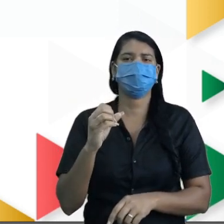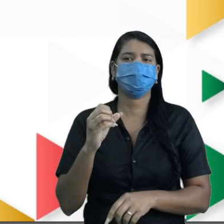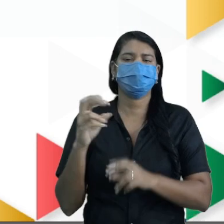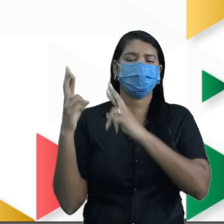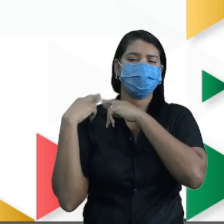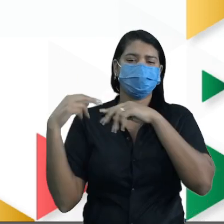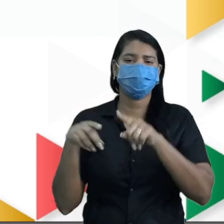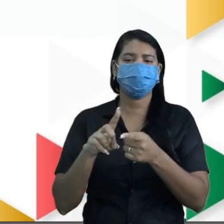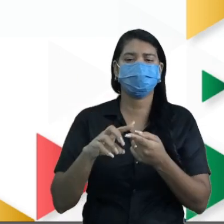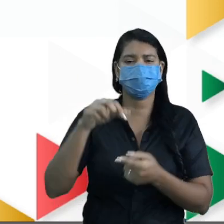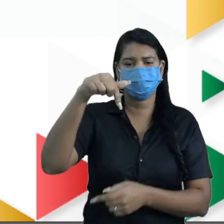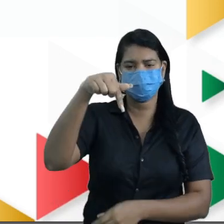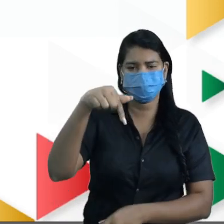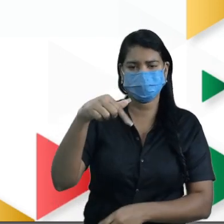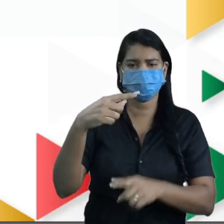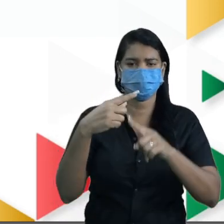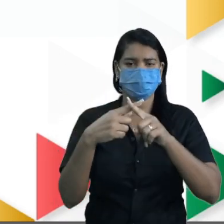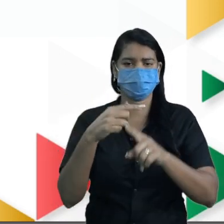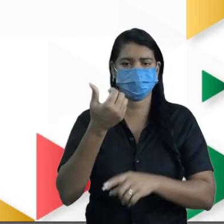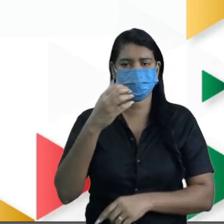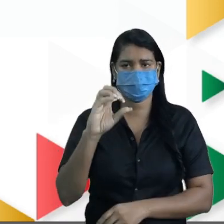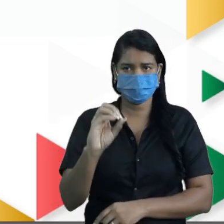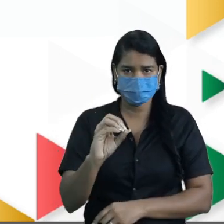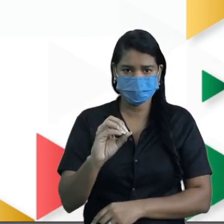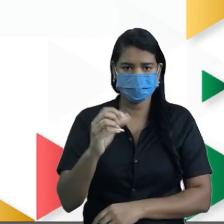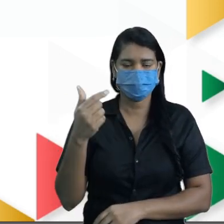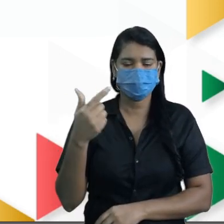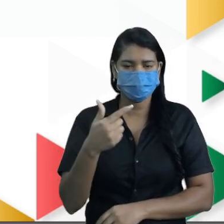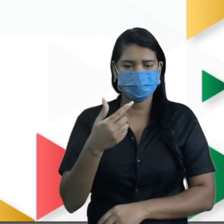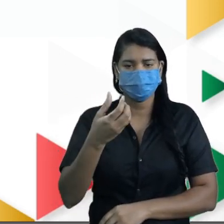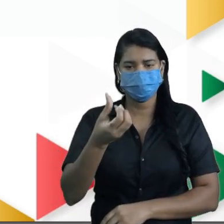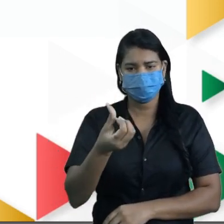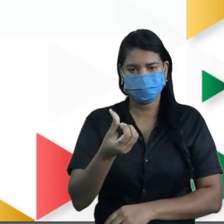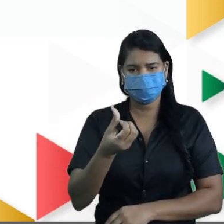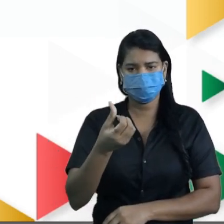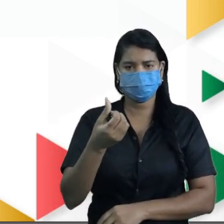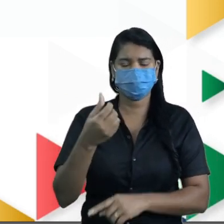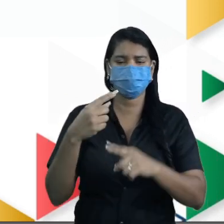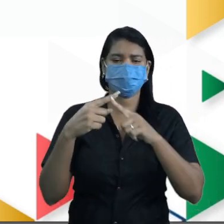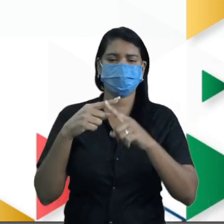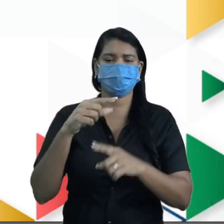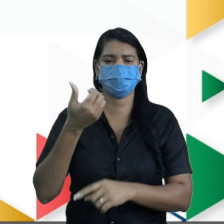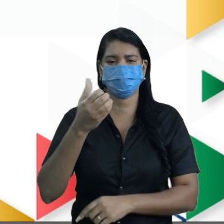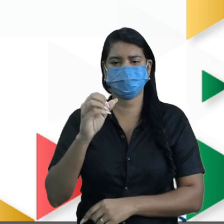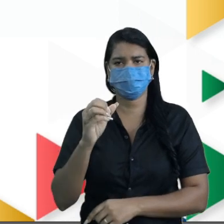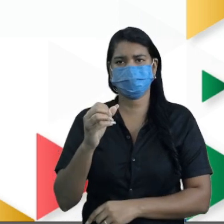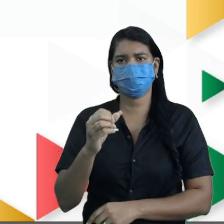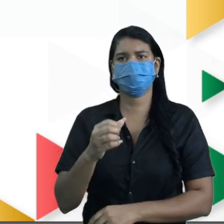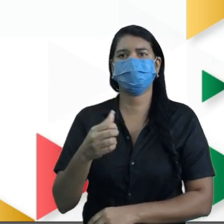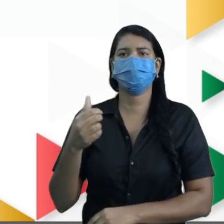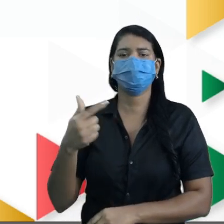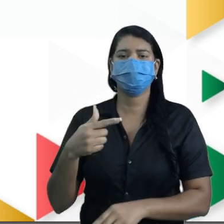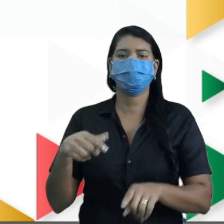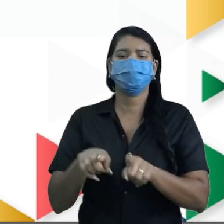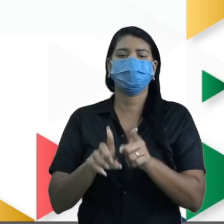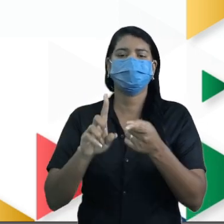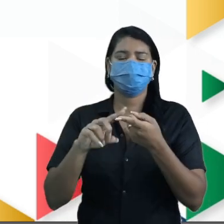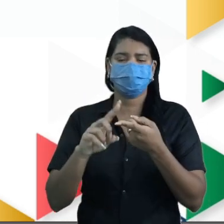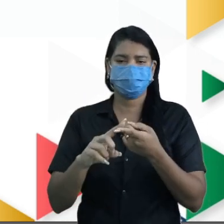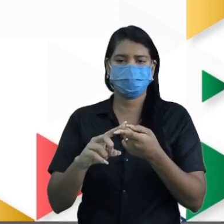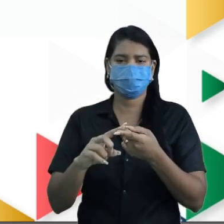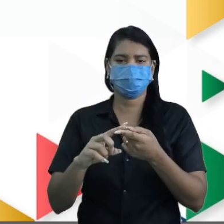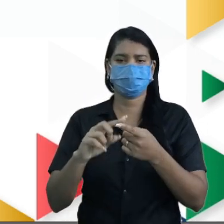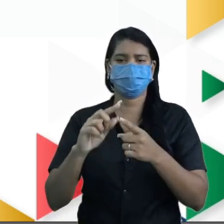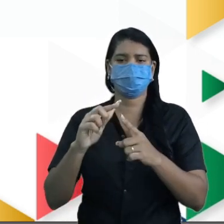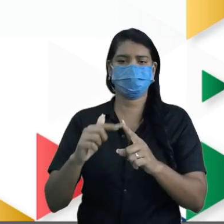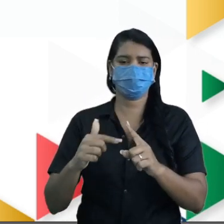Então 7 vezes 10 ao cubo, mais 6 vezes 10 ao quadrado, mais 5 vezes 10 elevado